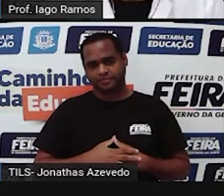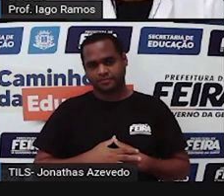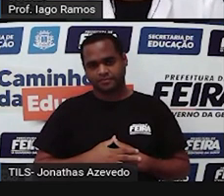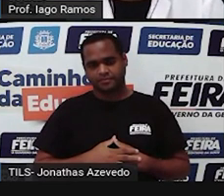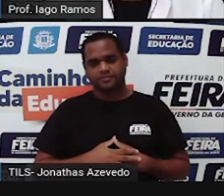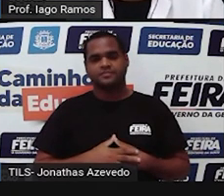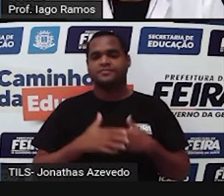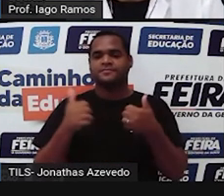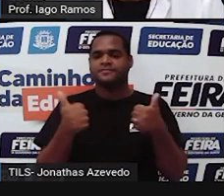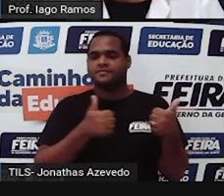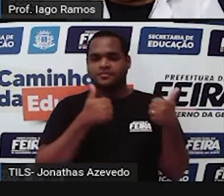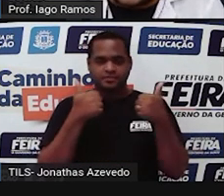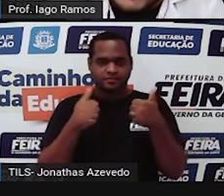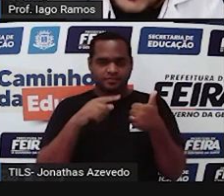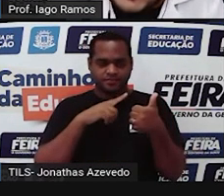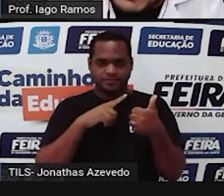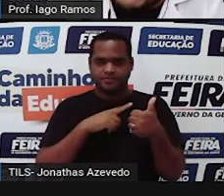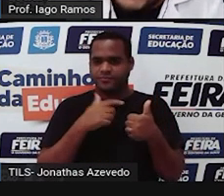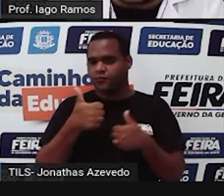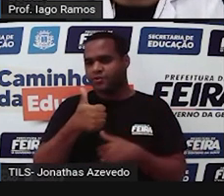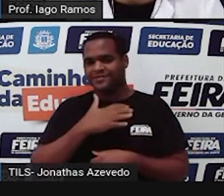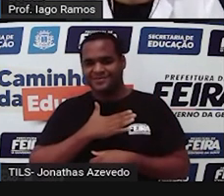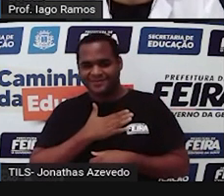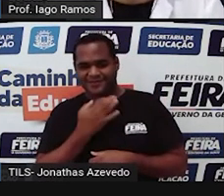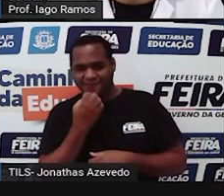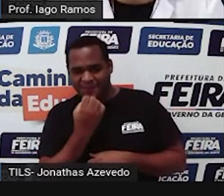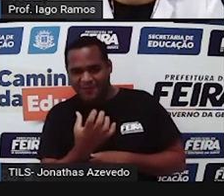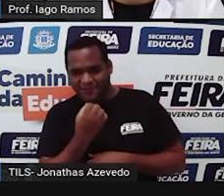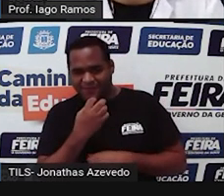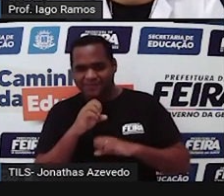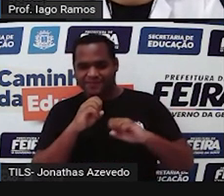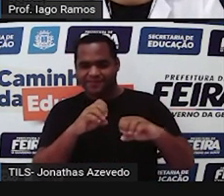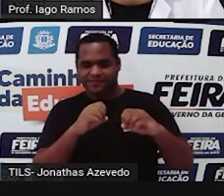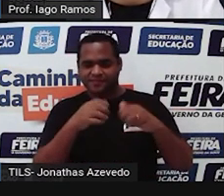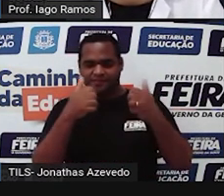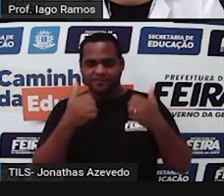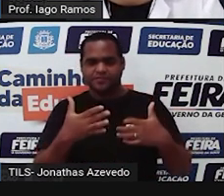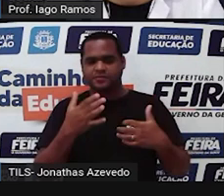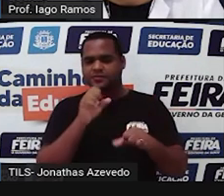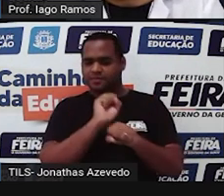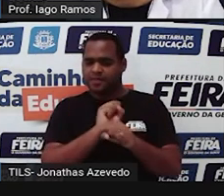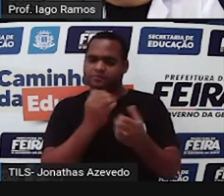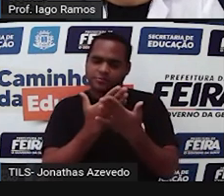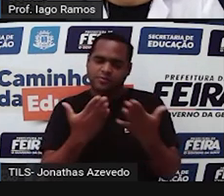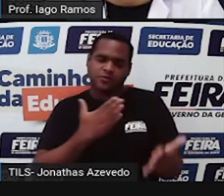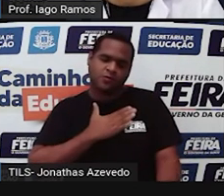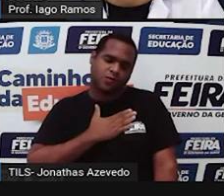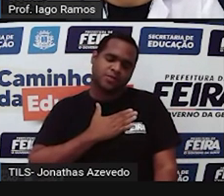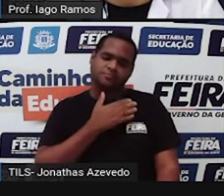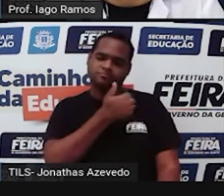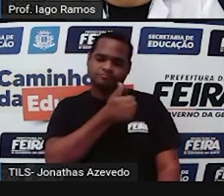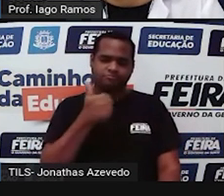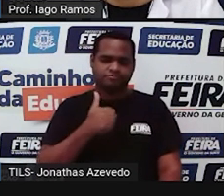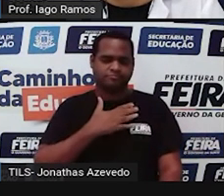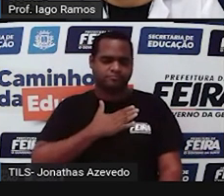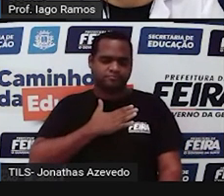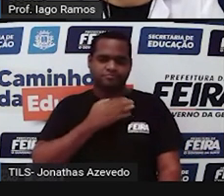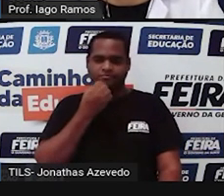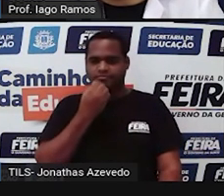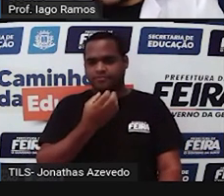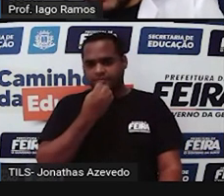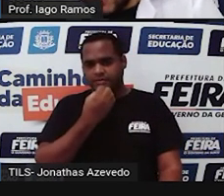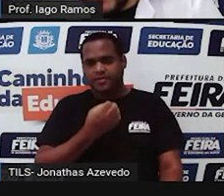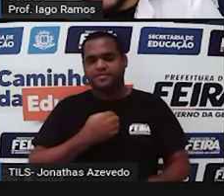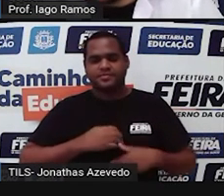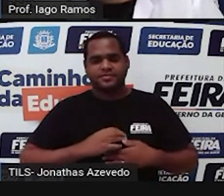Bom, então é isso aí. Curtiu essa nossa aula? Eu espero que você tenha curtido sim, nós curtimos bastante aqui do outro